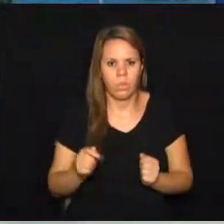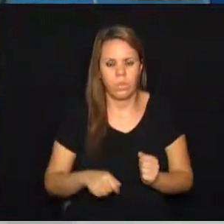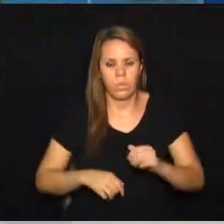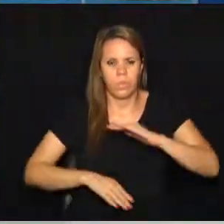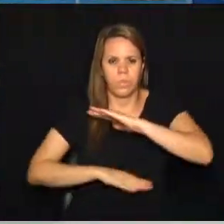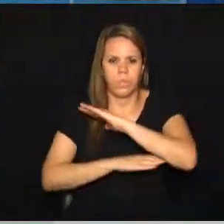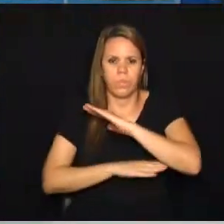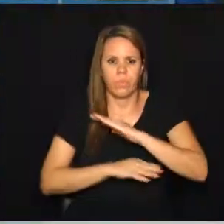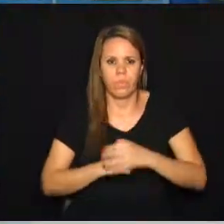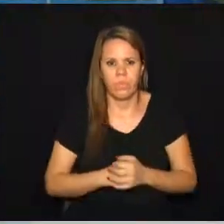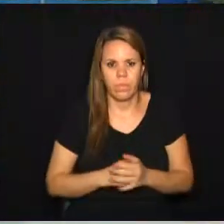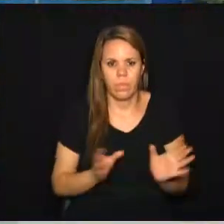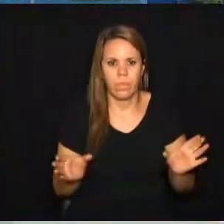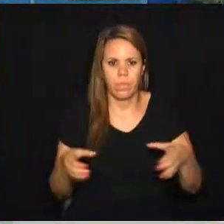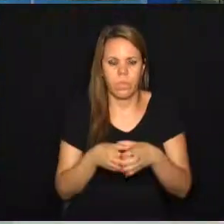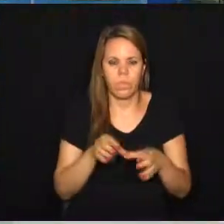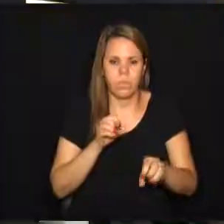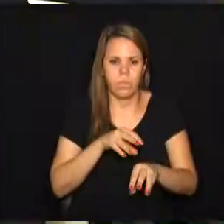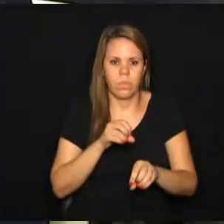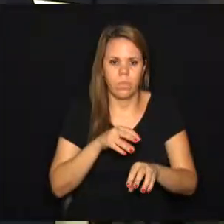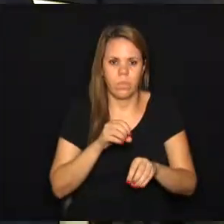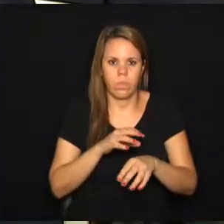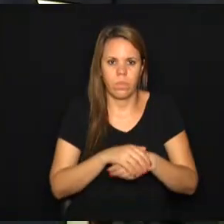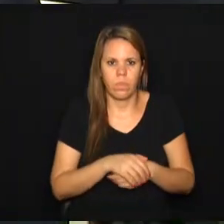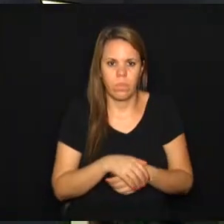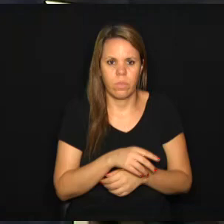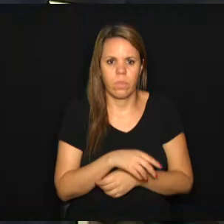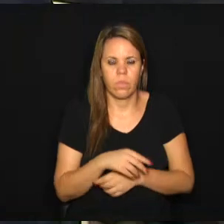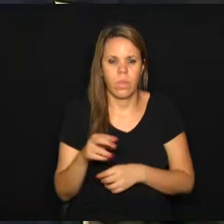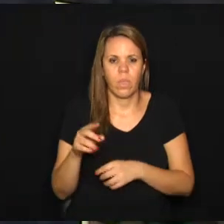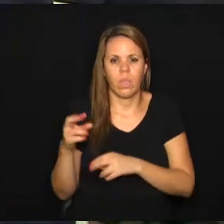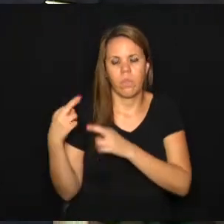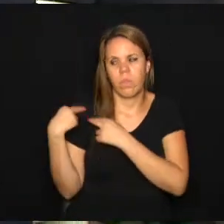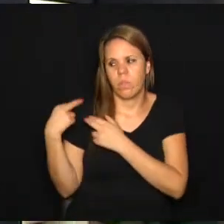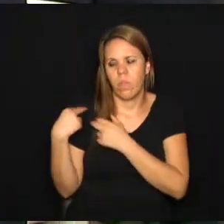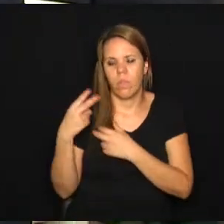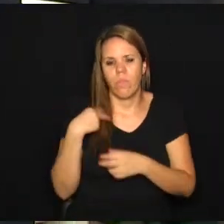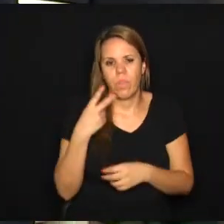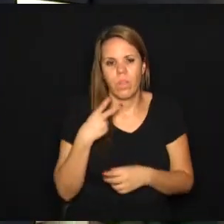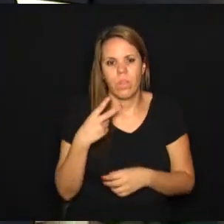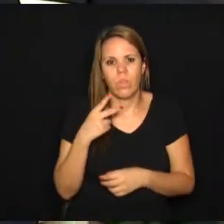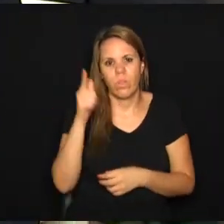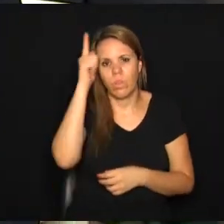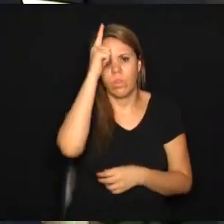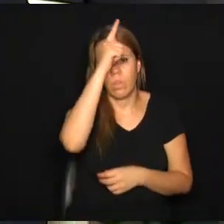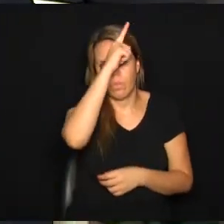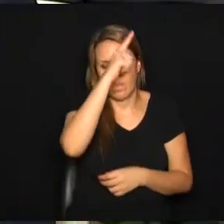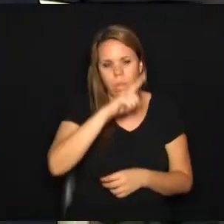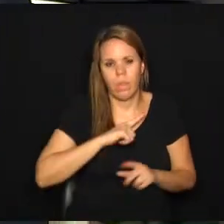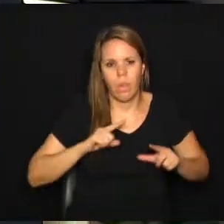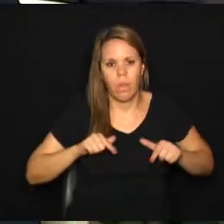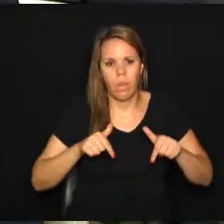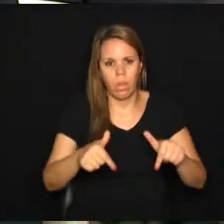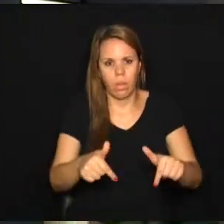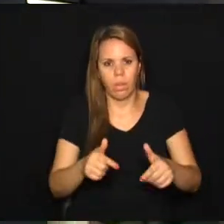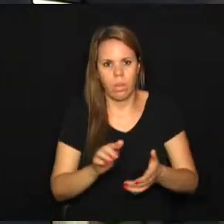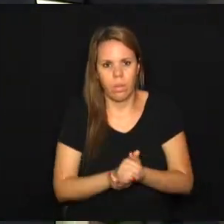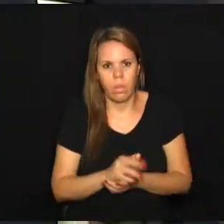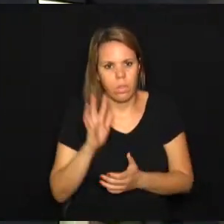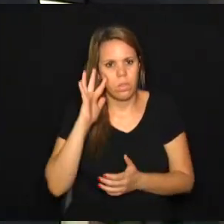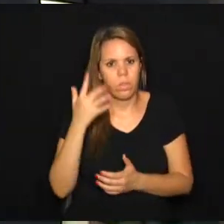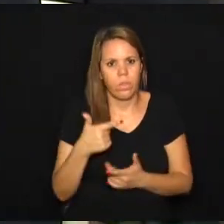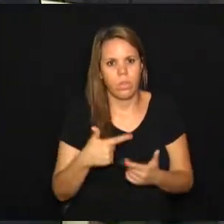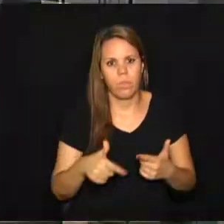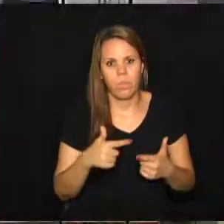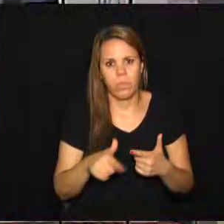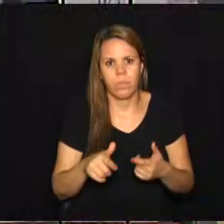Câmara Municipal, a Comissão de Educação, presidida pelo vereador Gustavo Peita, a gente possa tomar providência no sentido de resolver esse